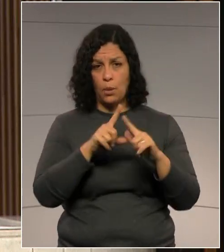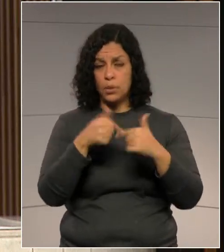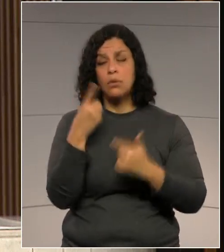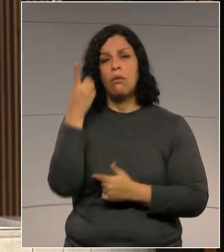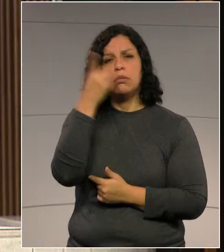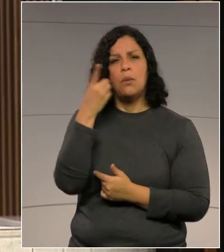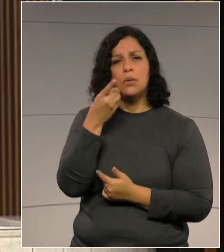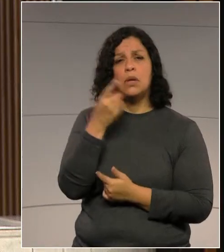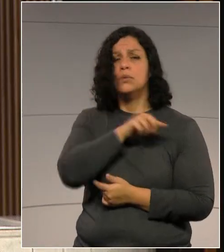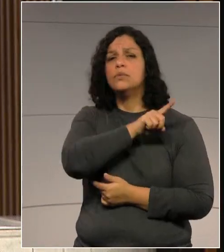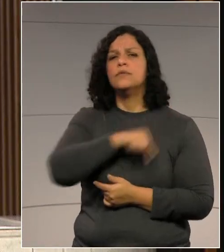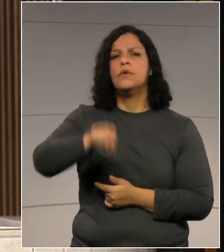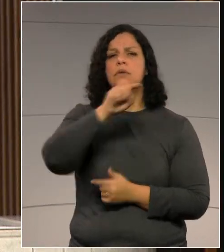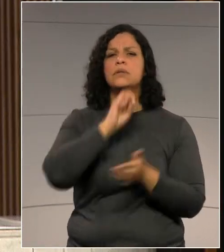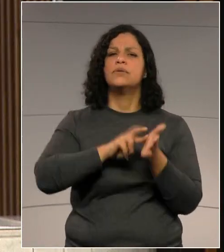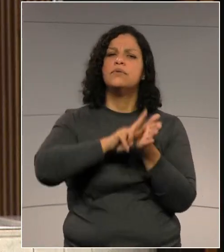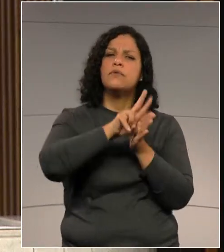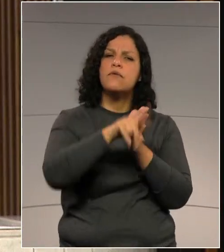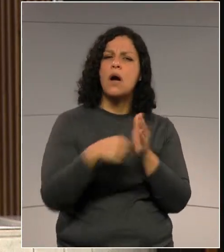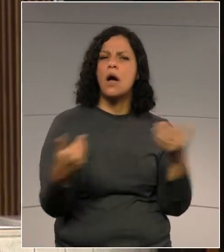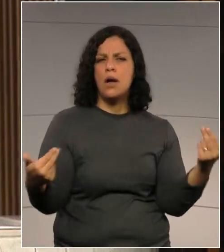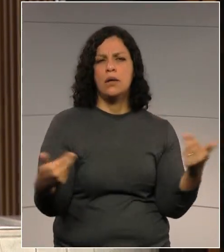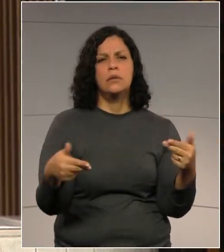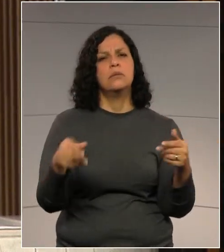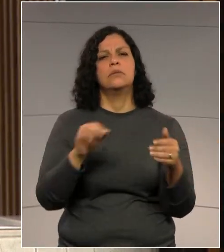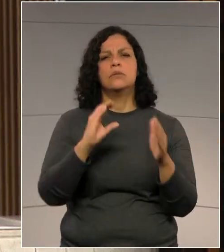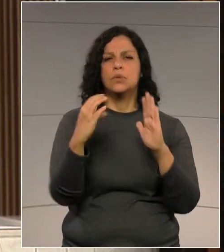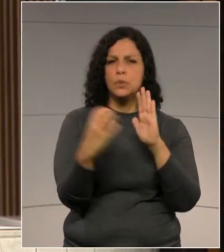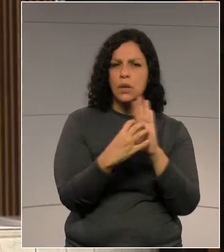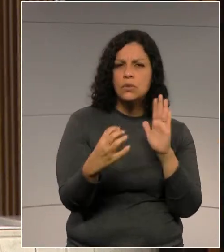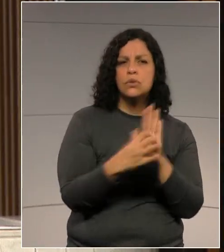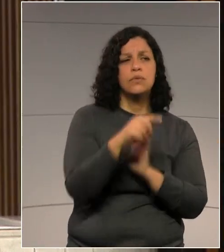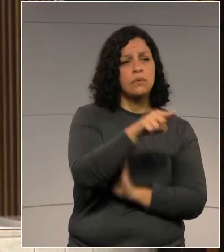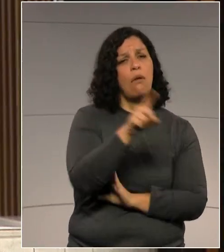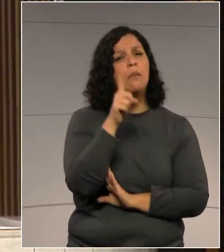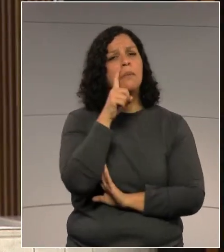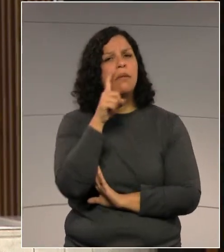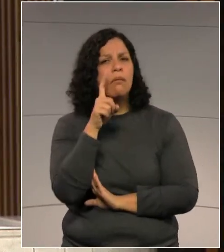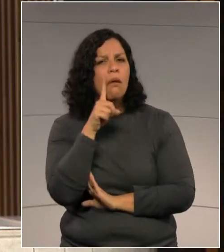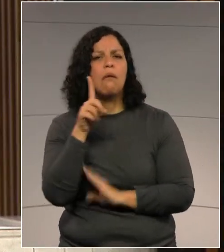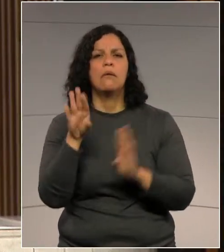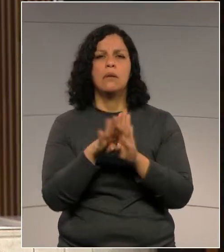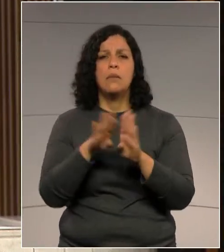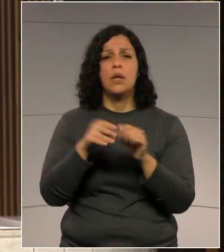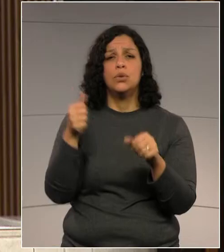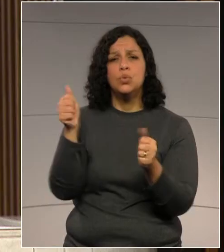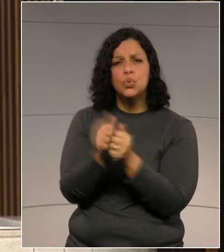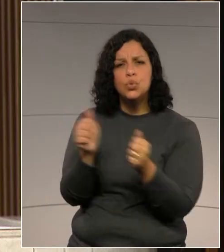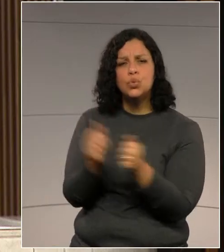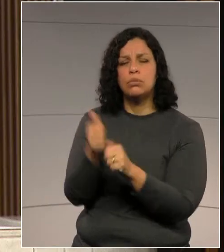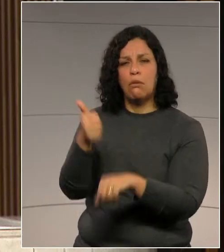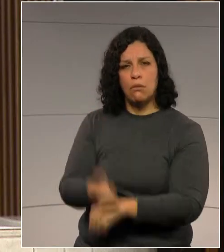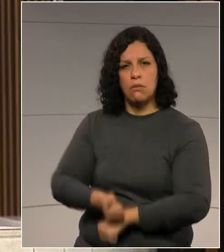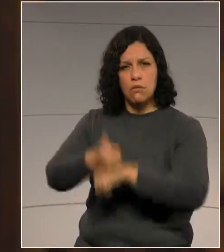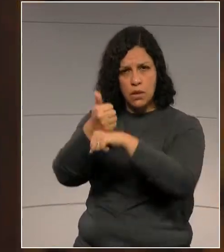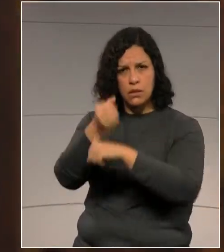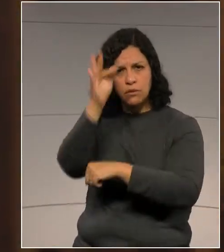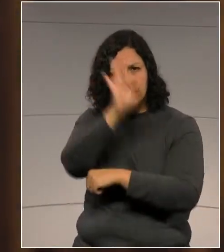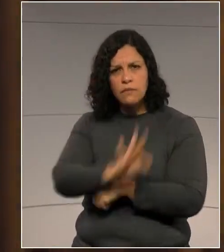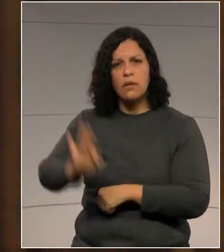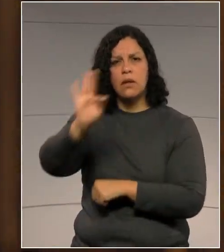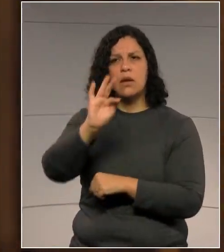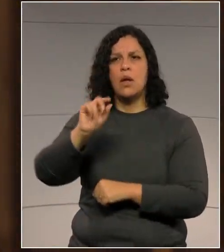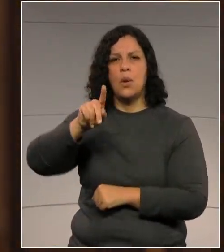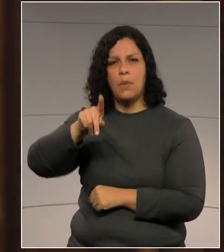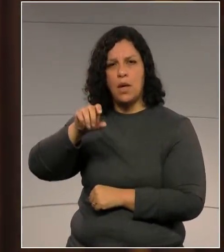deputadas de vários partidos, eu pediria, deputado Michele Caputo, o senhor que, inclusive, é parte da diretoria federal do